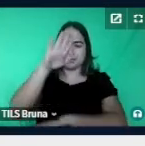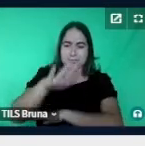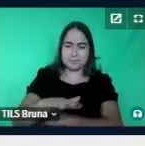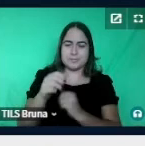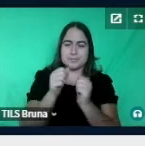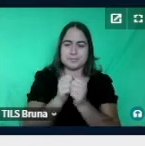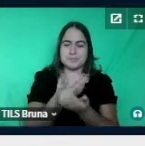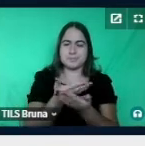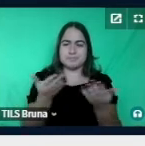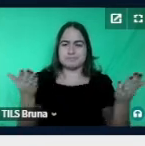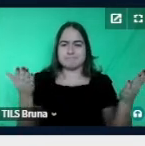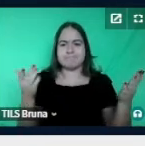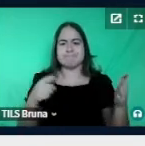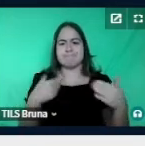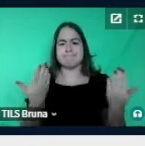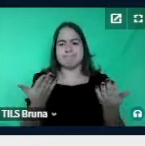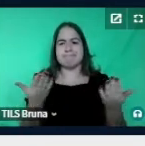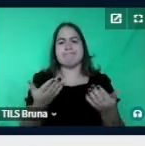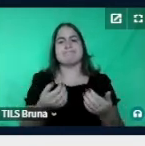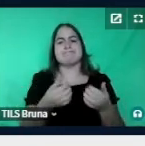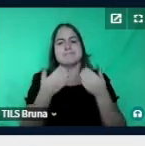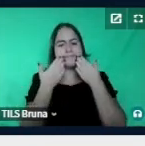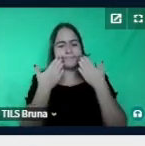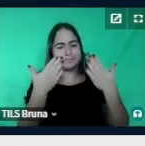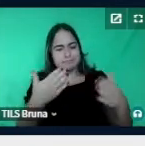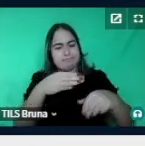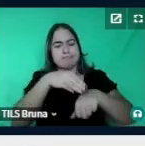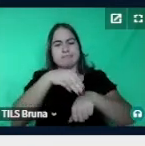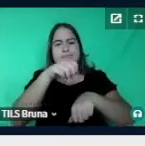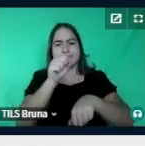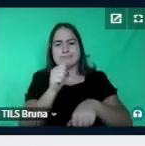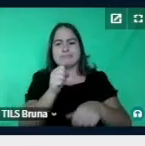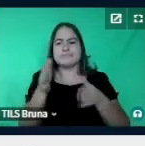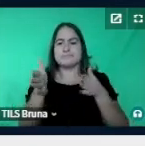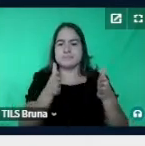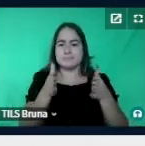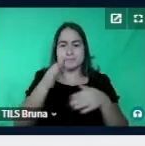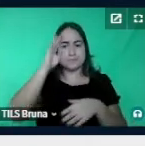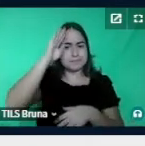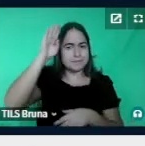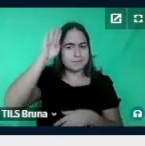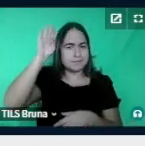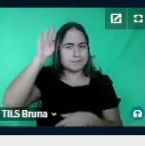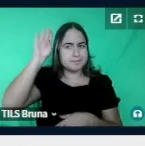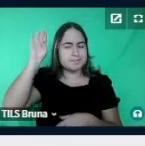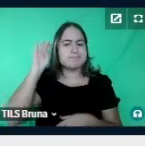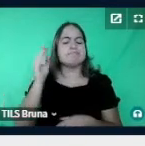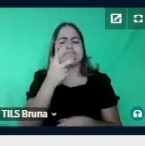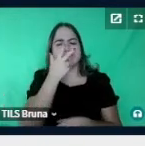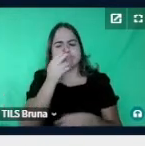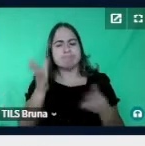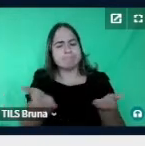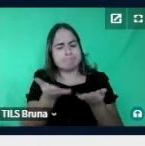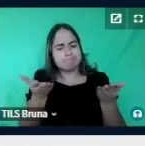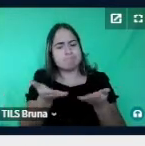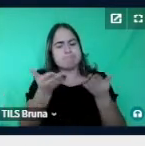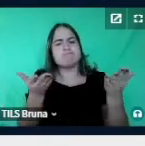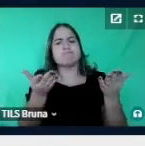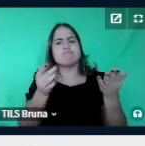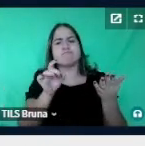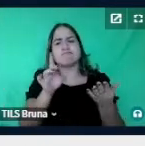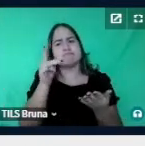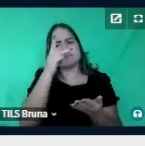essa sessão de defesa de mestrado, um momento acadêmico, mas eu acho que vai contribuir muito, não só para